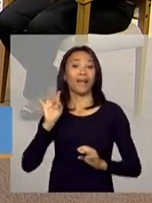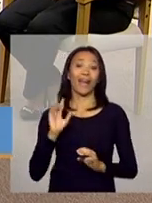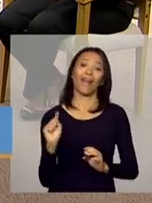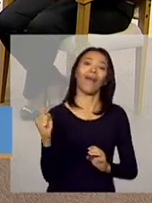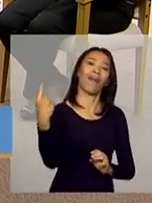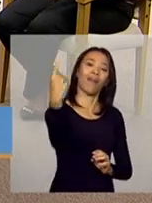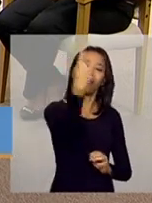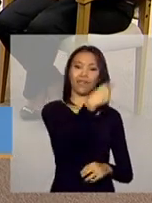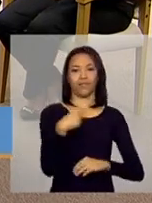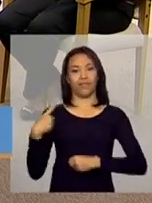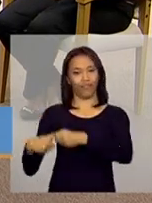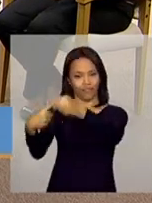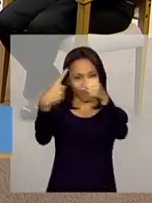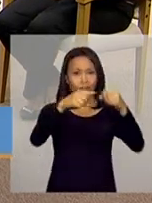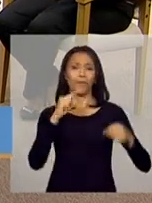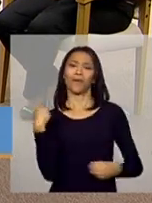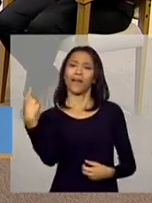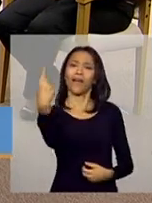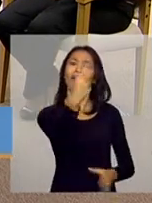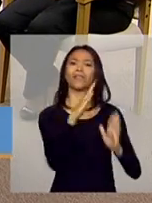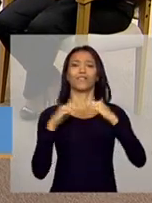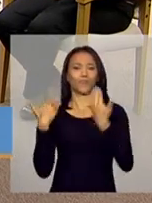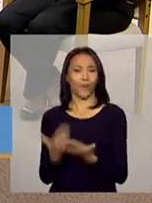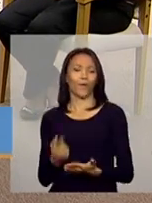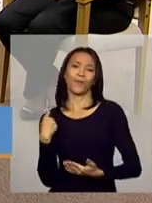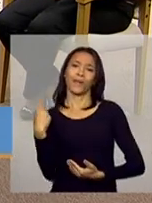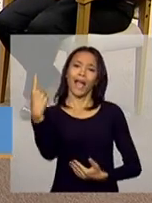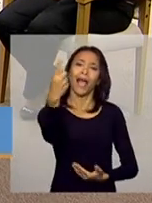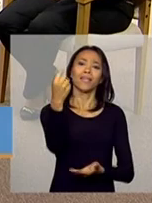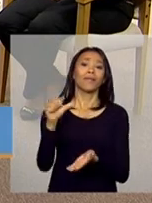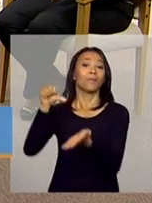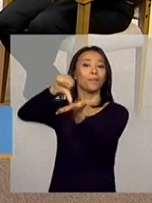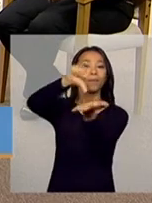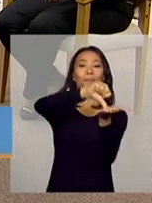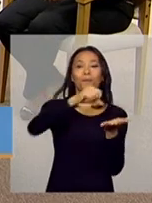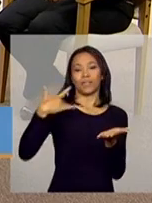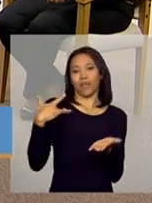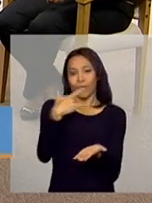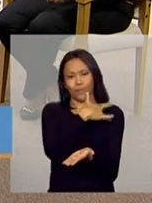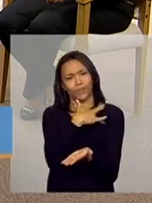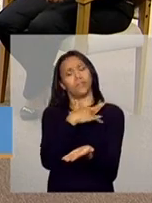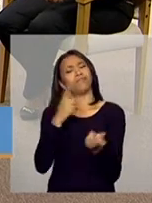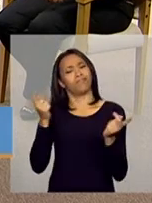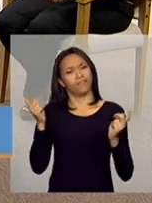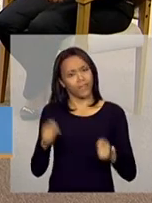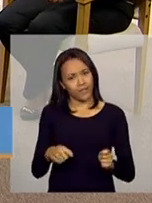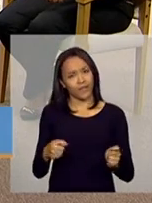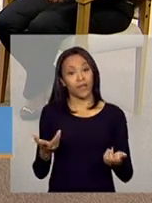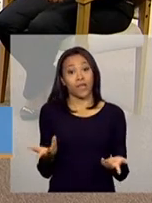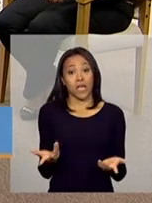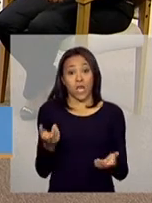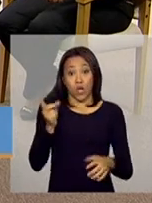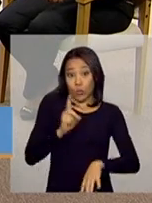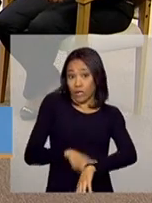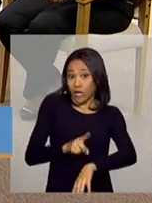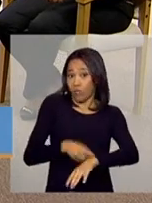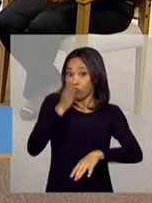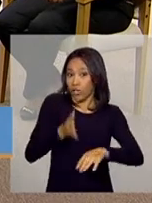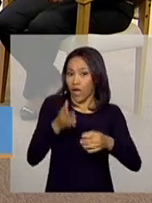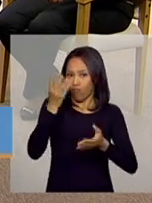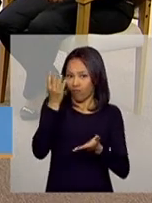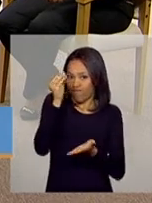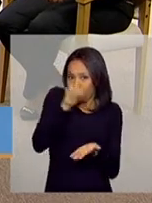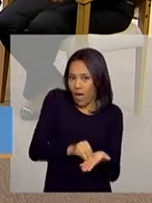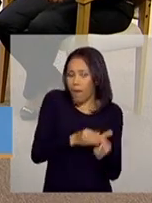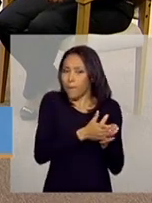brasileiro, com cada escola, com cada posto de saúde, com cada equipe de saúde da família, que em períodos pré-estabelecidos, né,